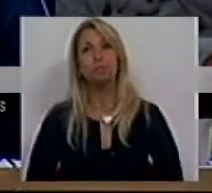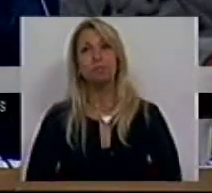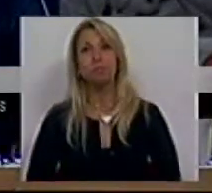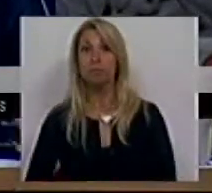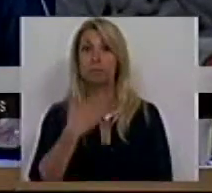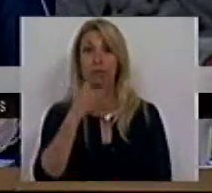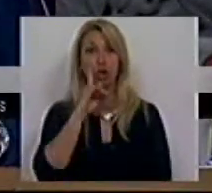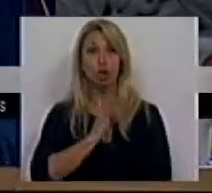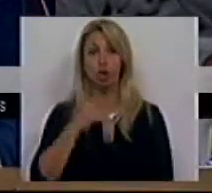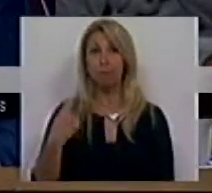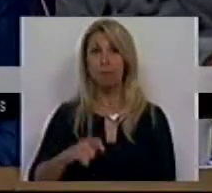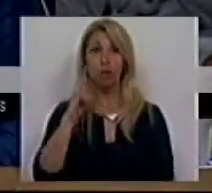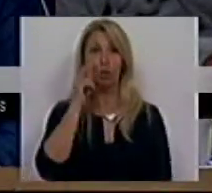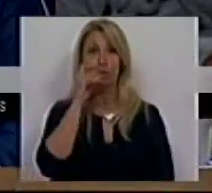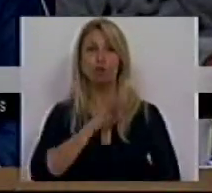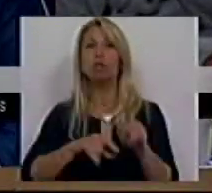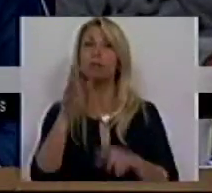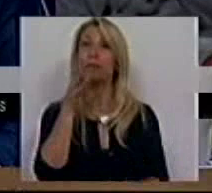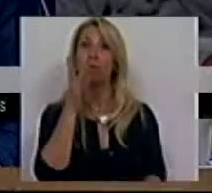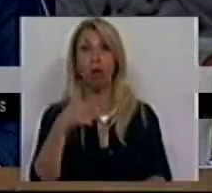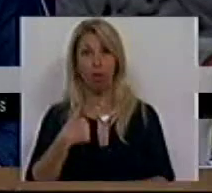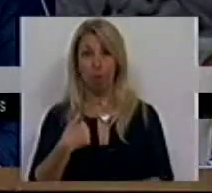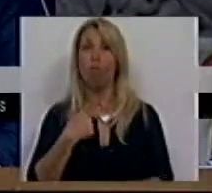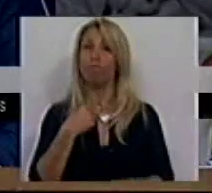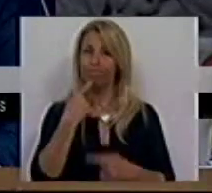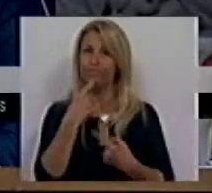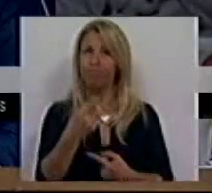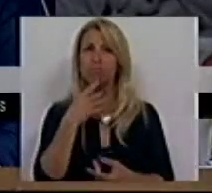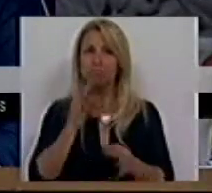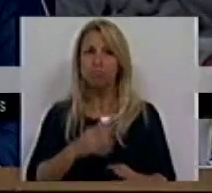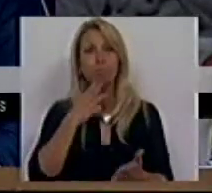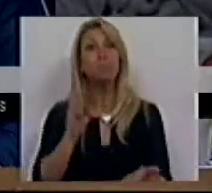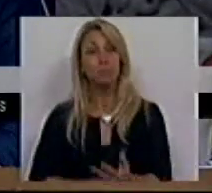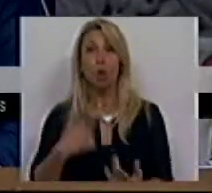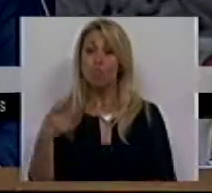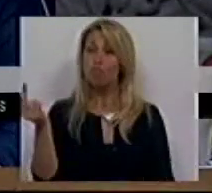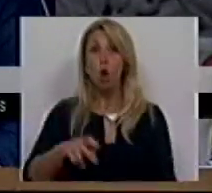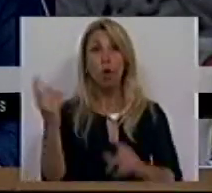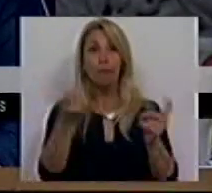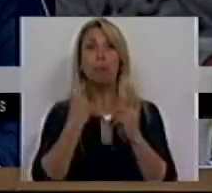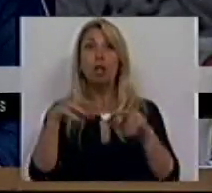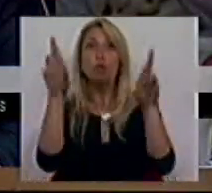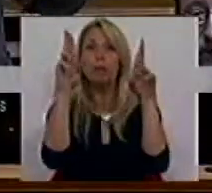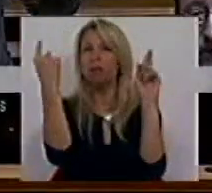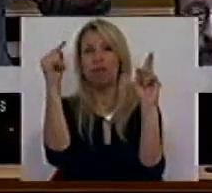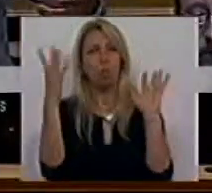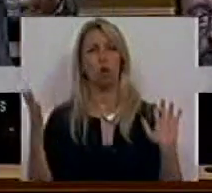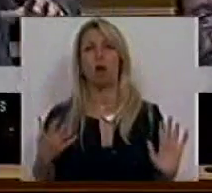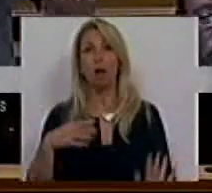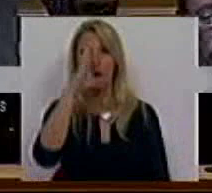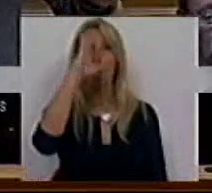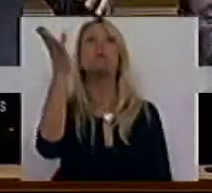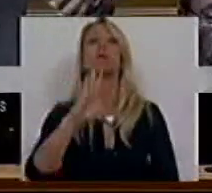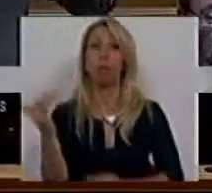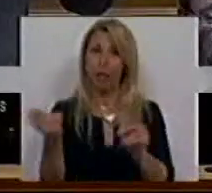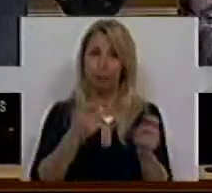Muito obrigado, Sra. Presidente. Sras. e Srs. Deputados, eu confesso que vinha para este debate com uma expectativa apenas. Sabia que teríamos